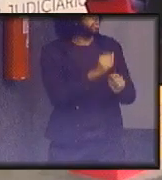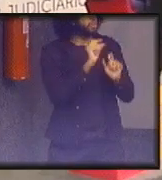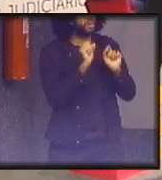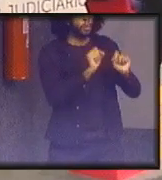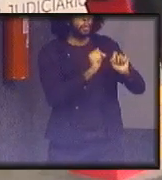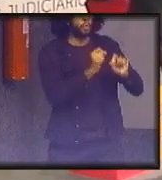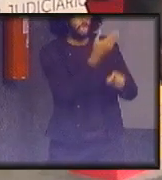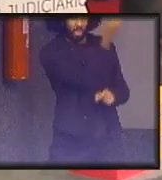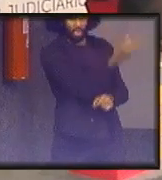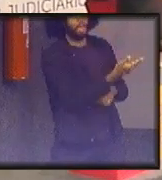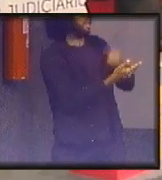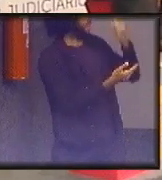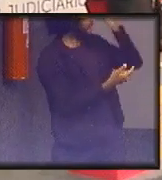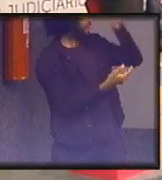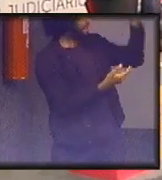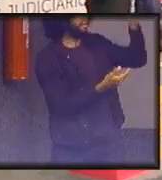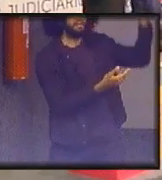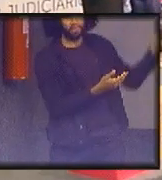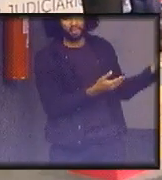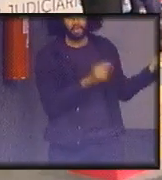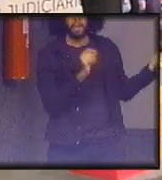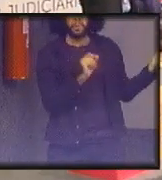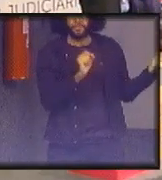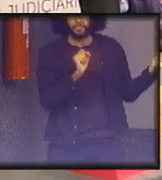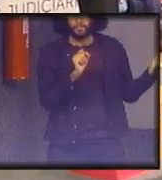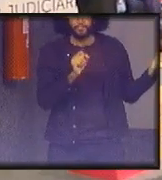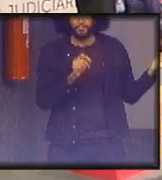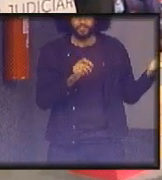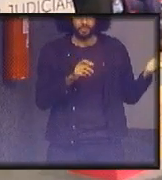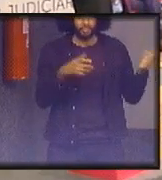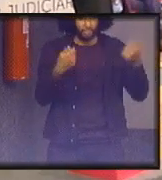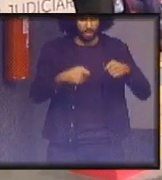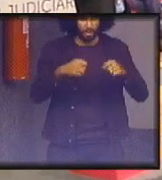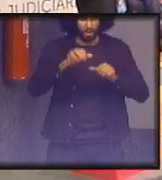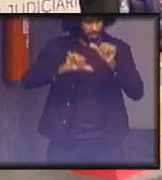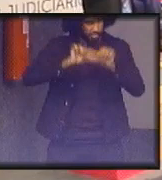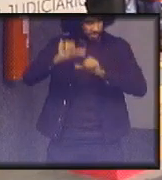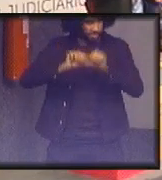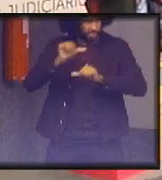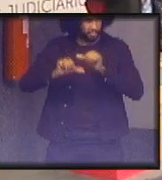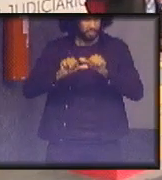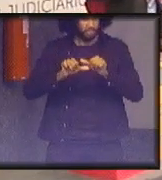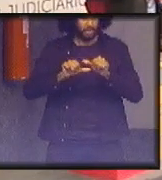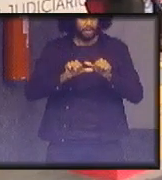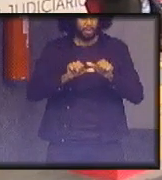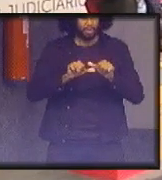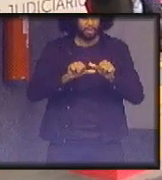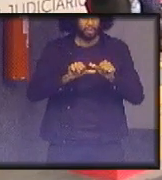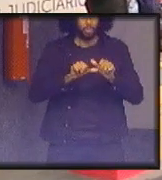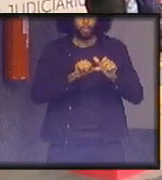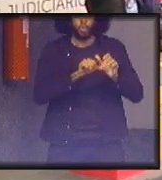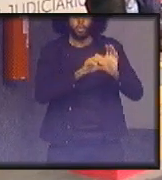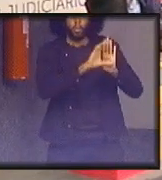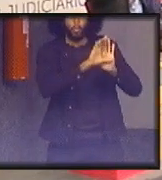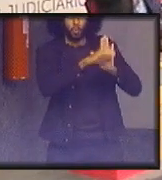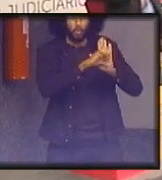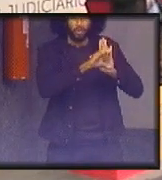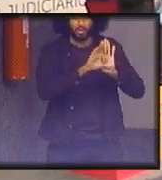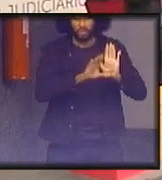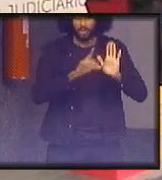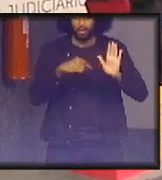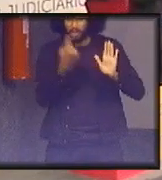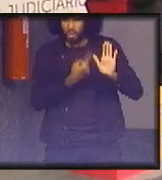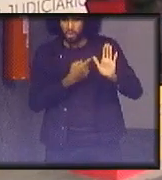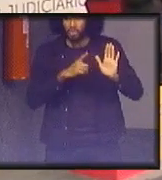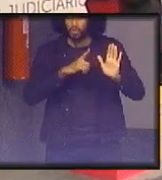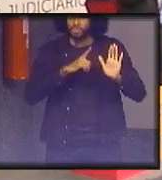ideia aí que é o seguinte que reformata o conceito que faz com que a gente passe a